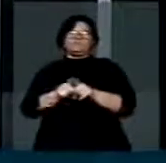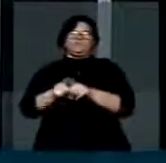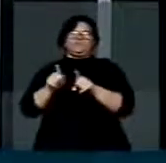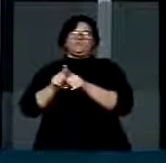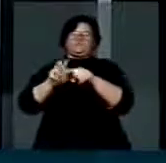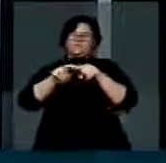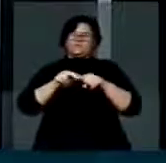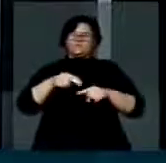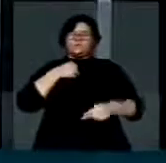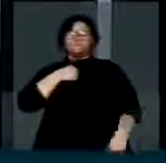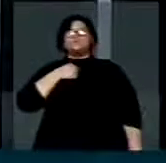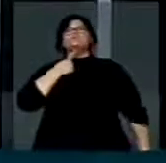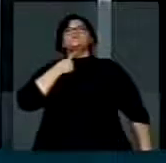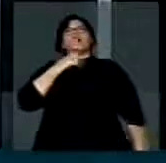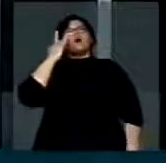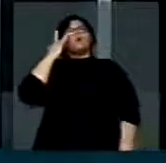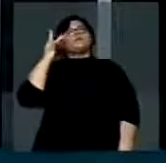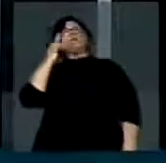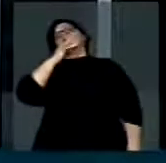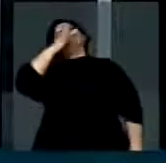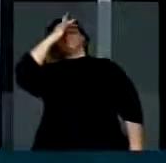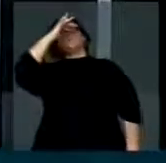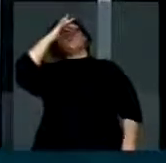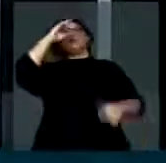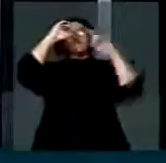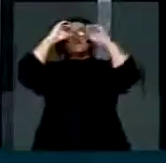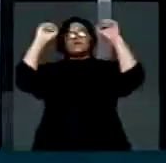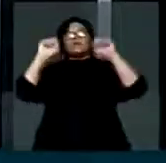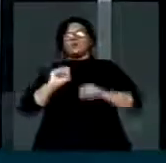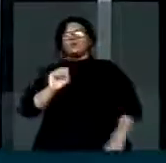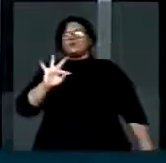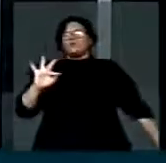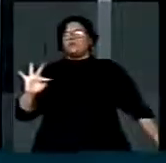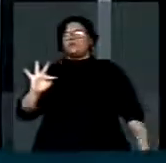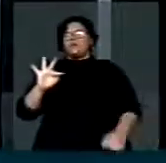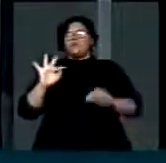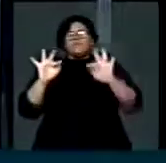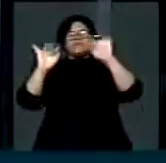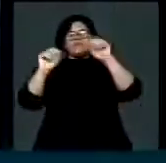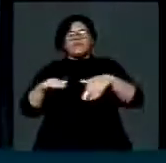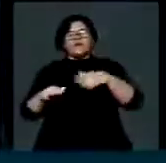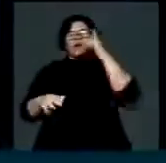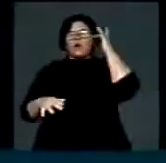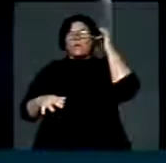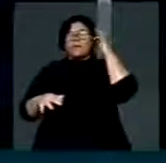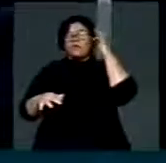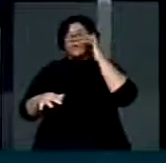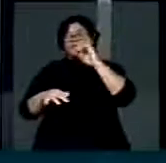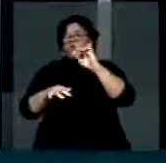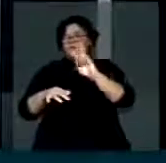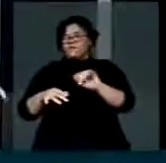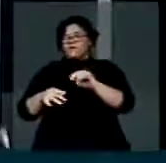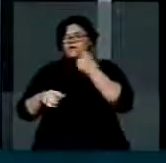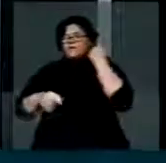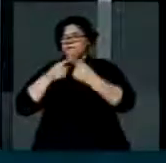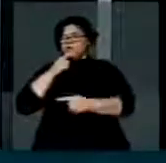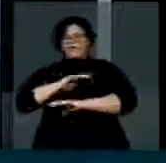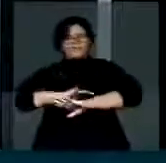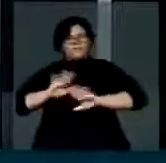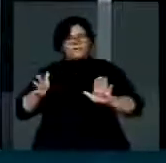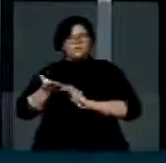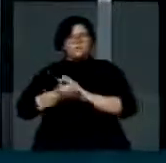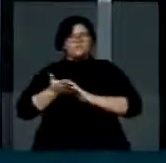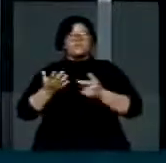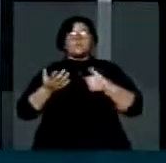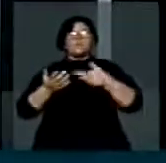confirme o fim de contribuições de empresas para as campanhas eleitorais. Eu quero ver todo